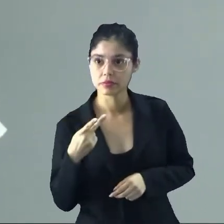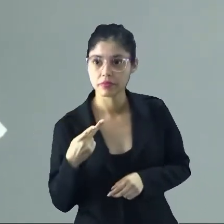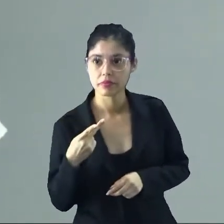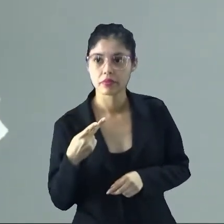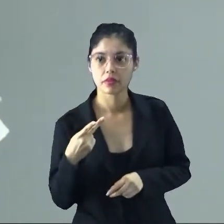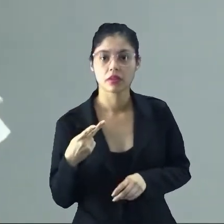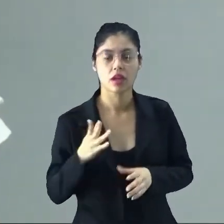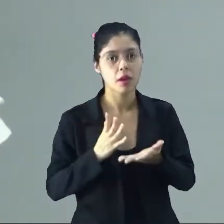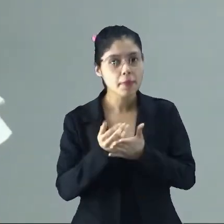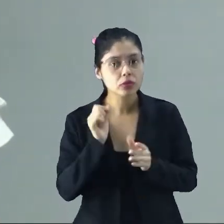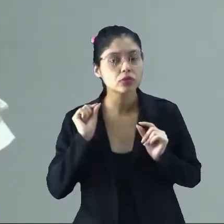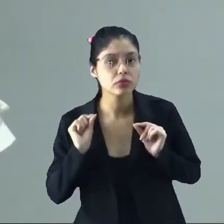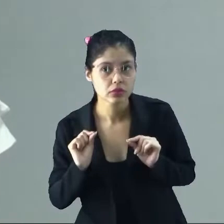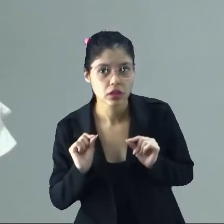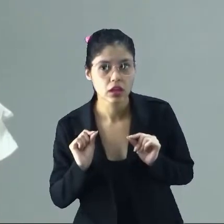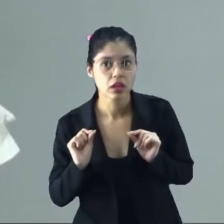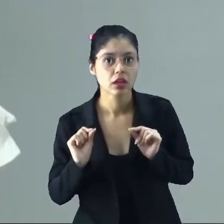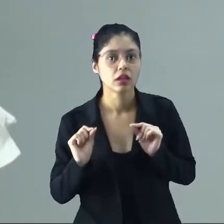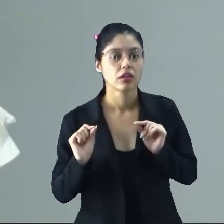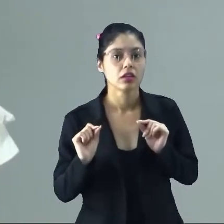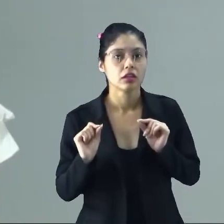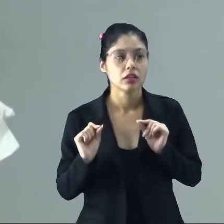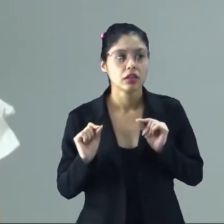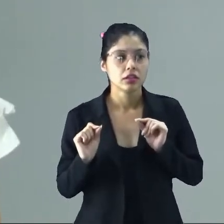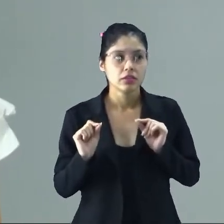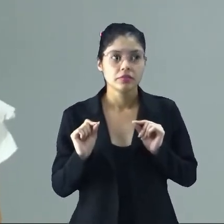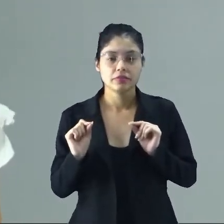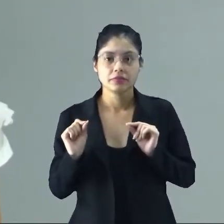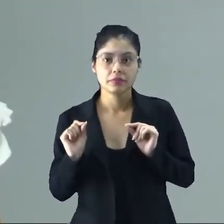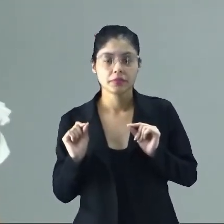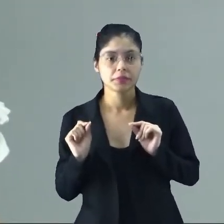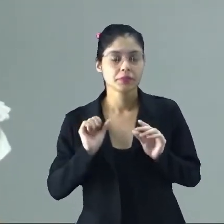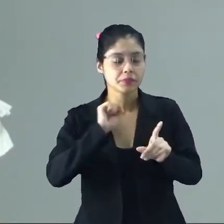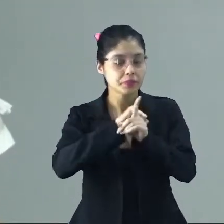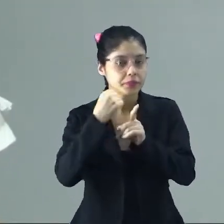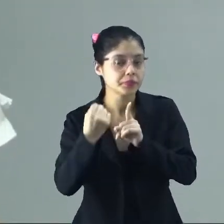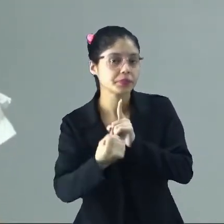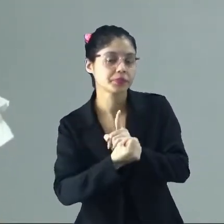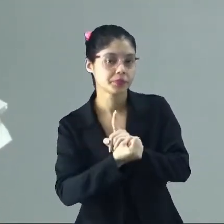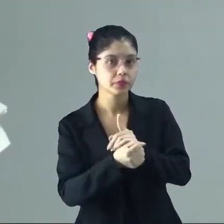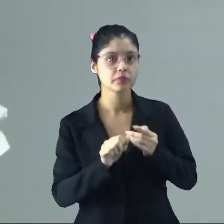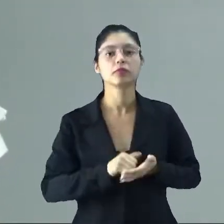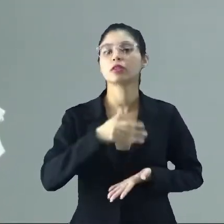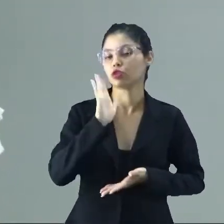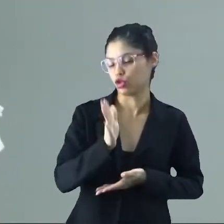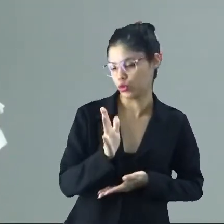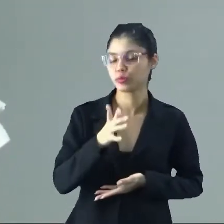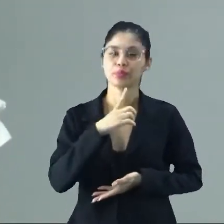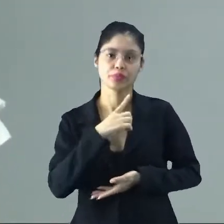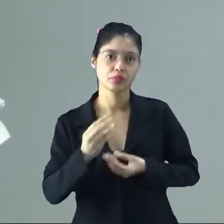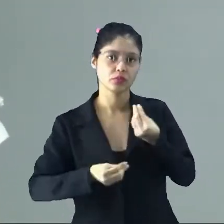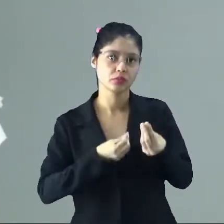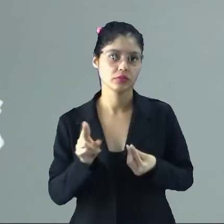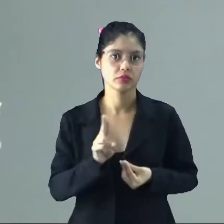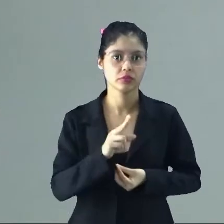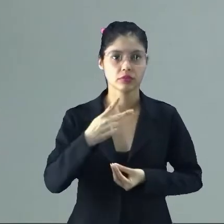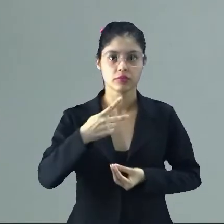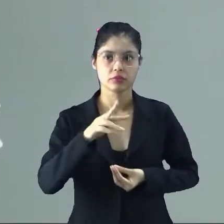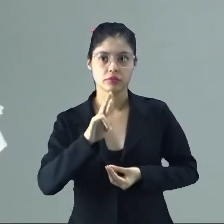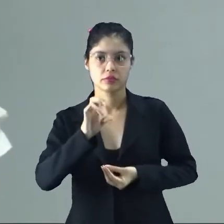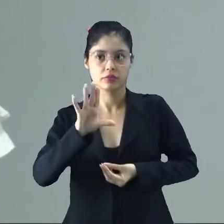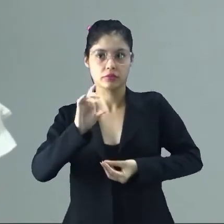era a posse que estava, né, nessas sociedades, né, que já existiam chamadas de pré